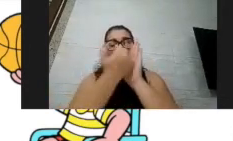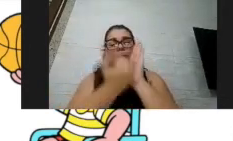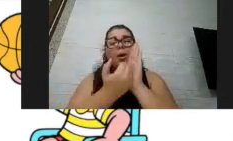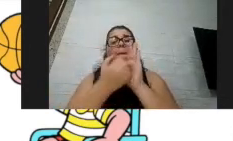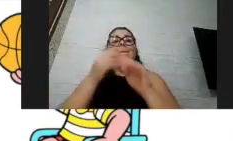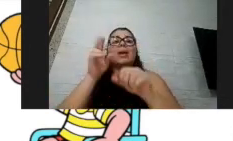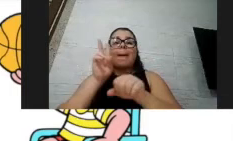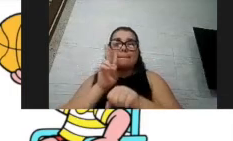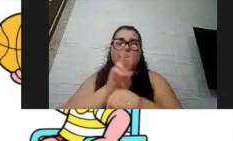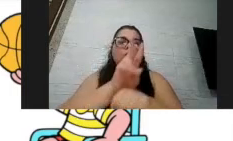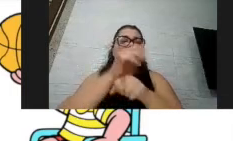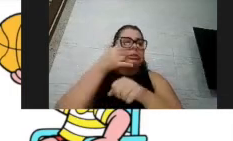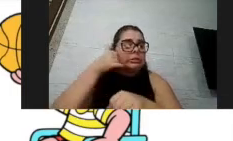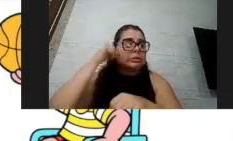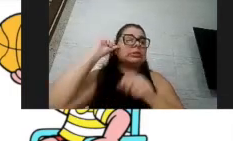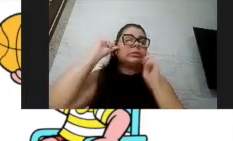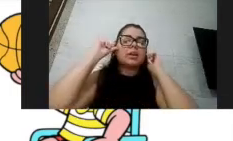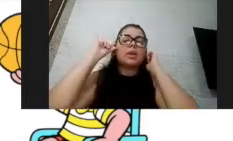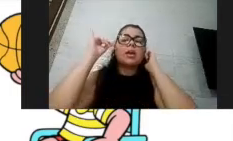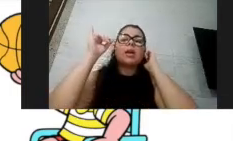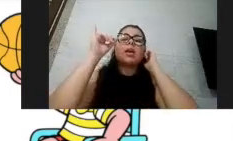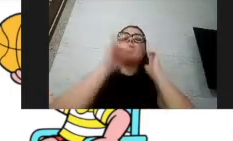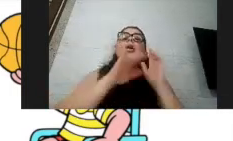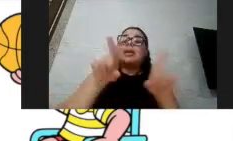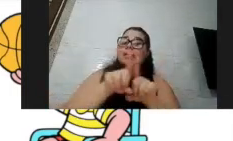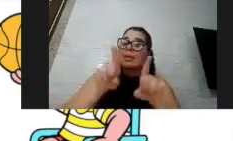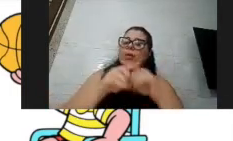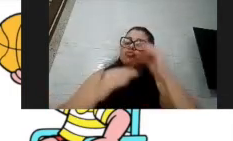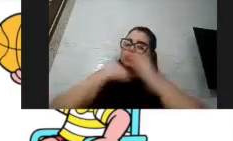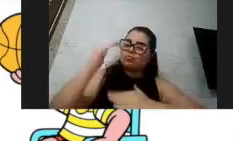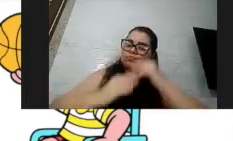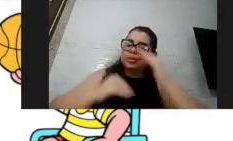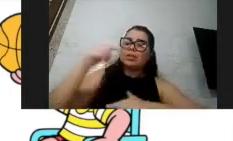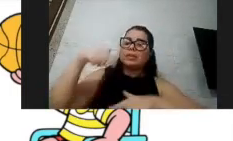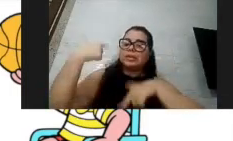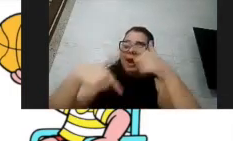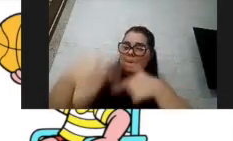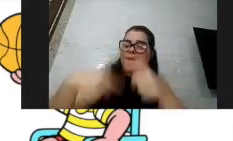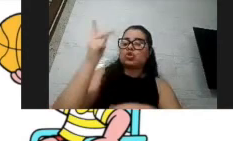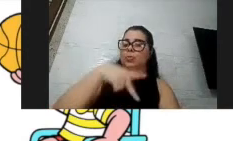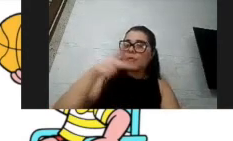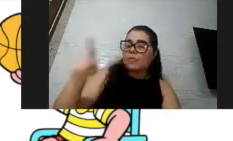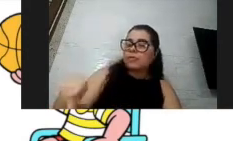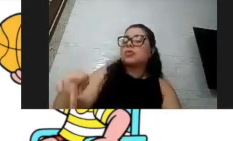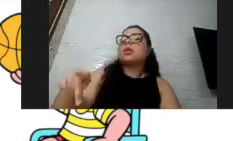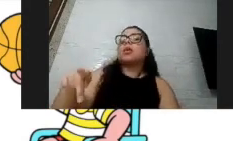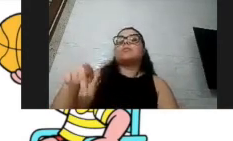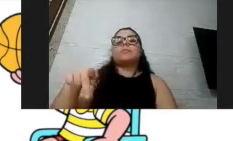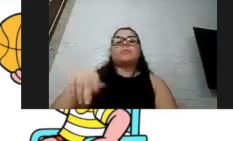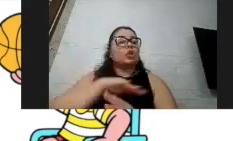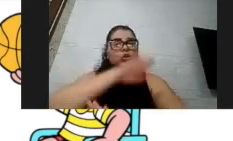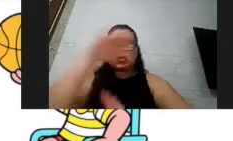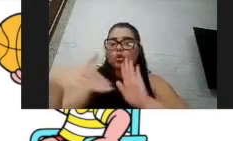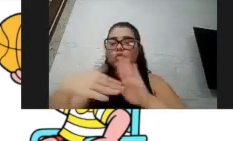jovens da faculdade, como também os profissionais da escola, né, os professores, os funcionários da escola, todo mundo